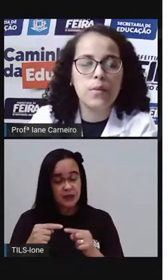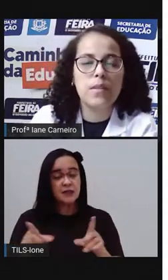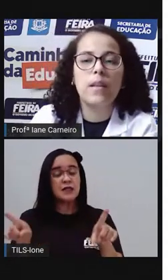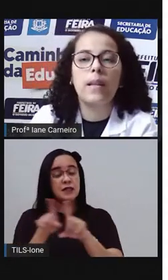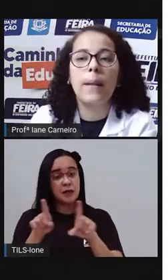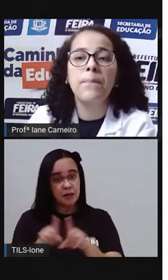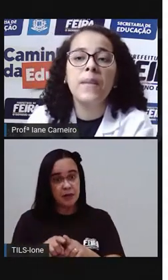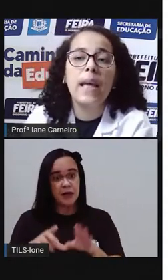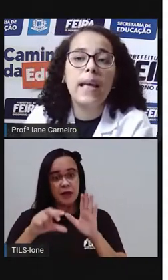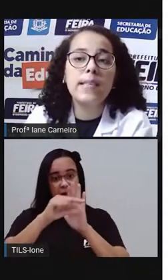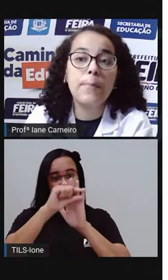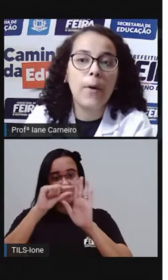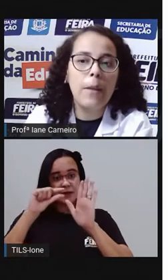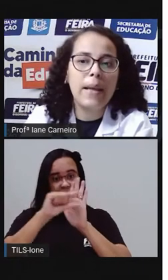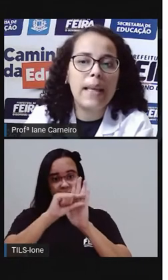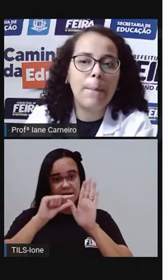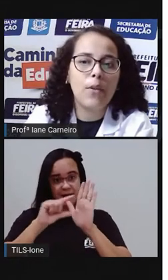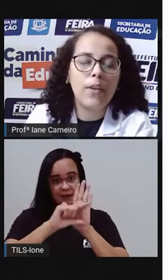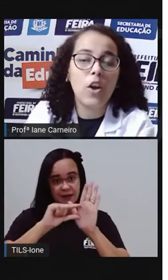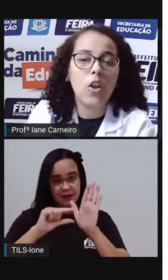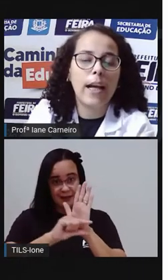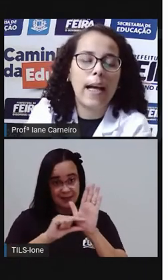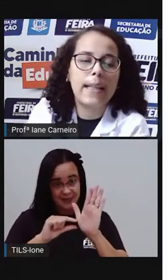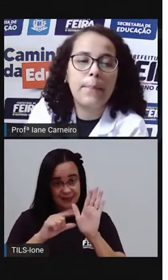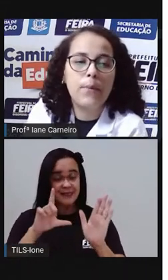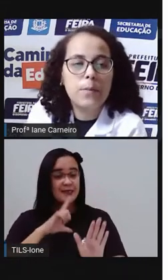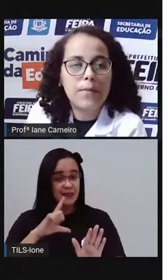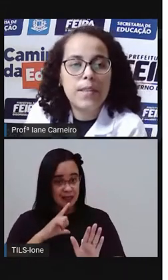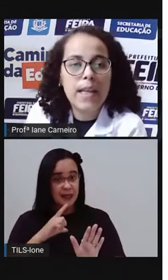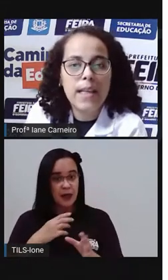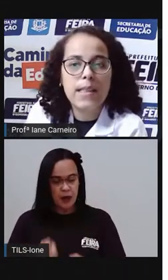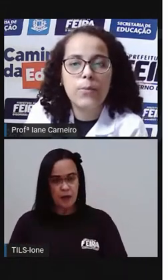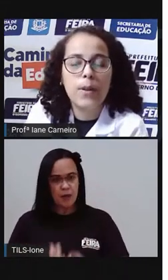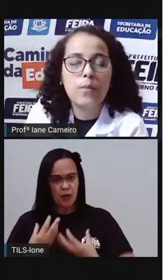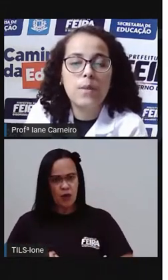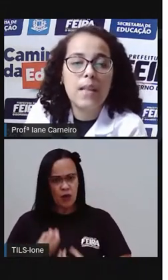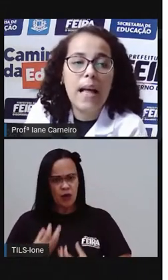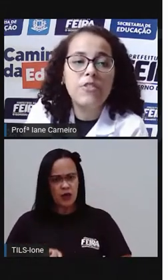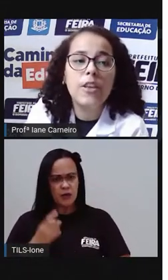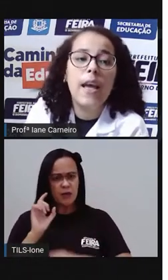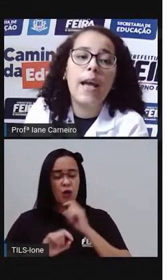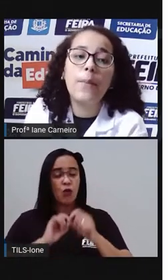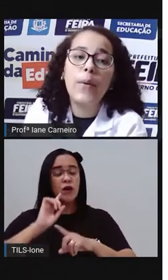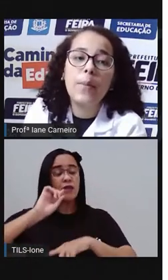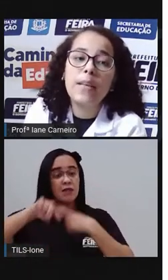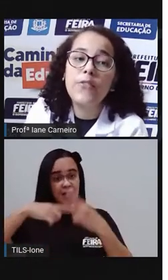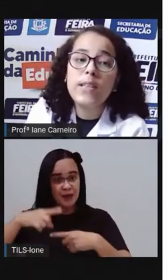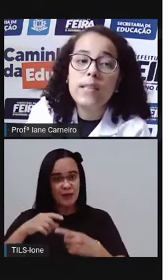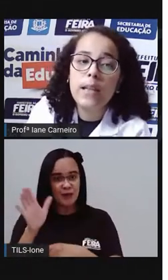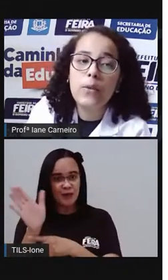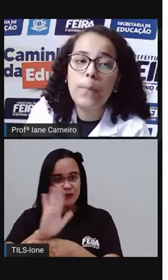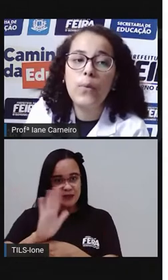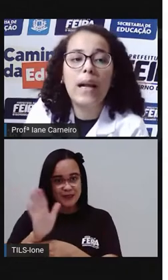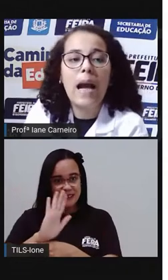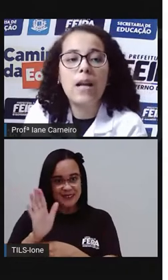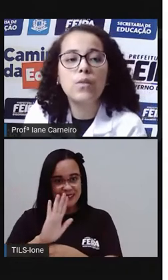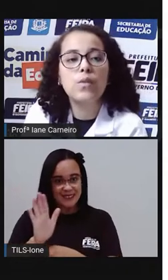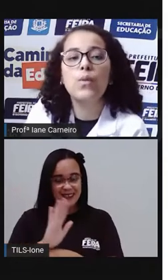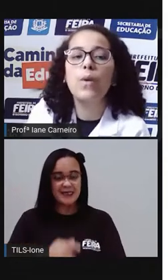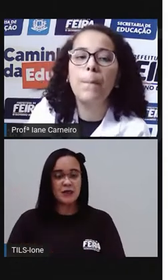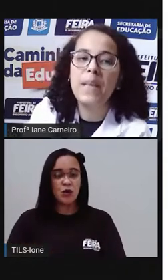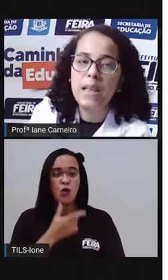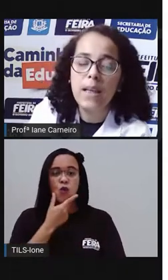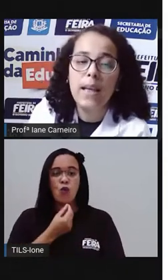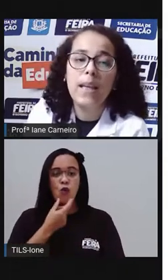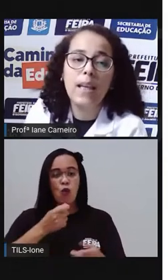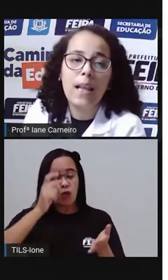versos. Esse poema que a Pró vai colocar depois para vocês, no próximo slide, é um poema que foi escrito por Carlos